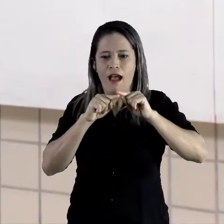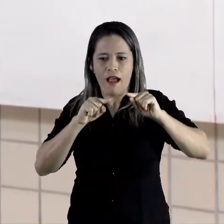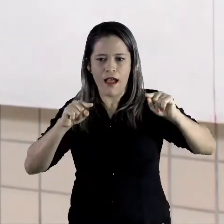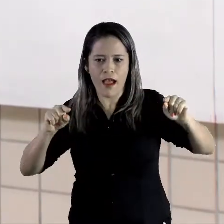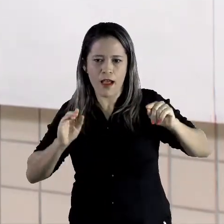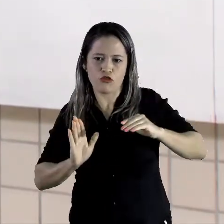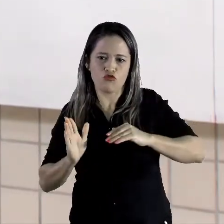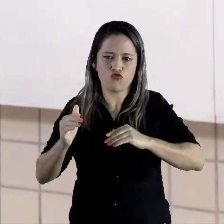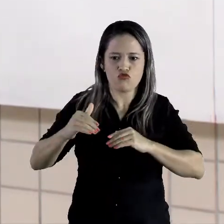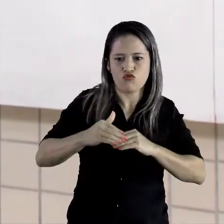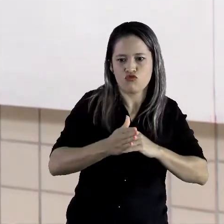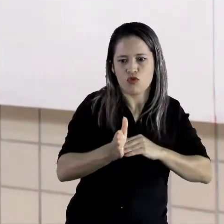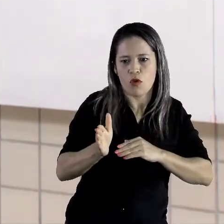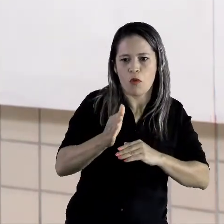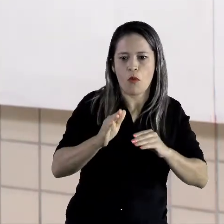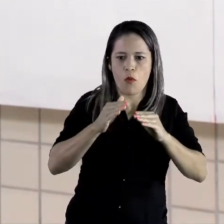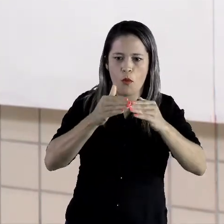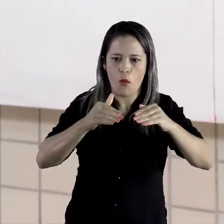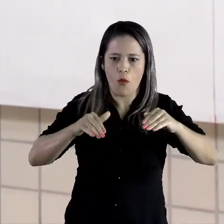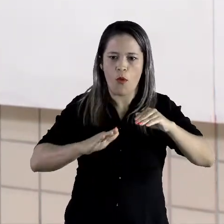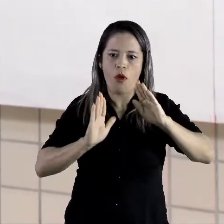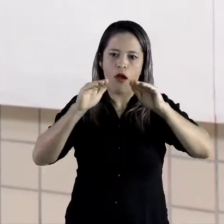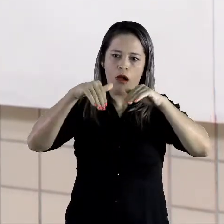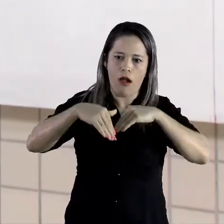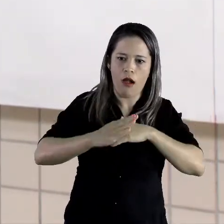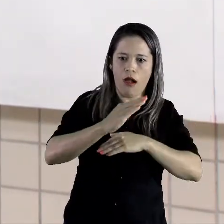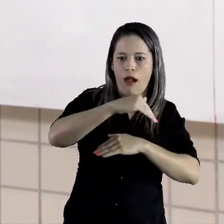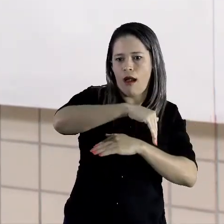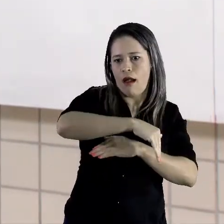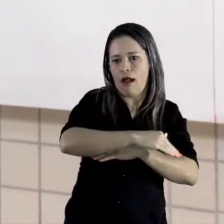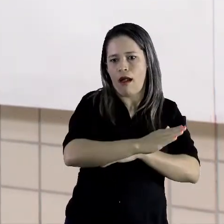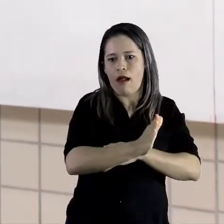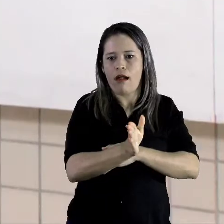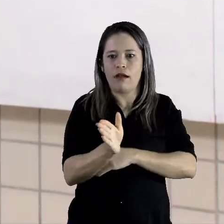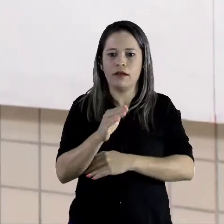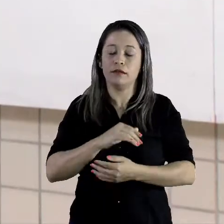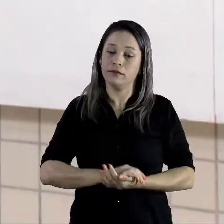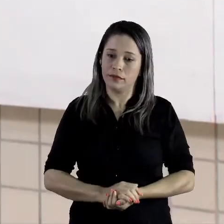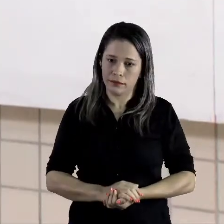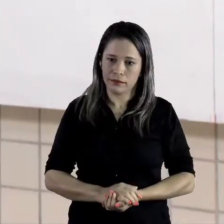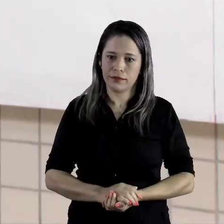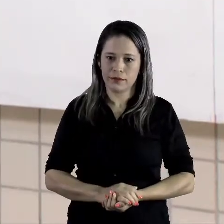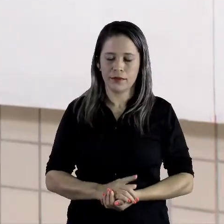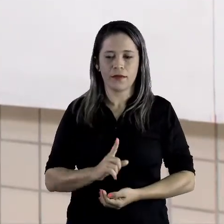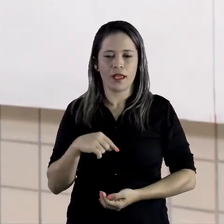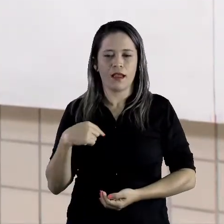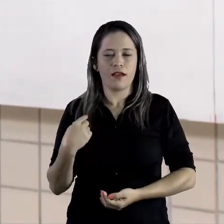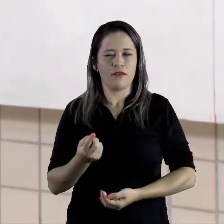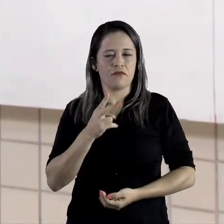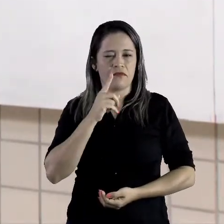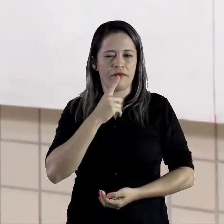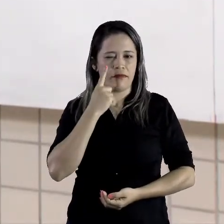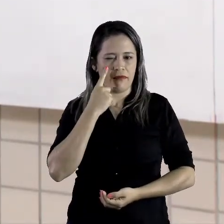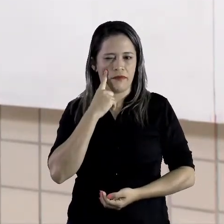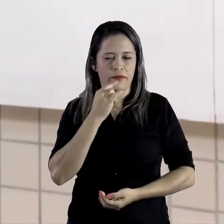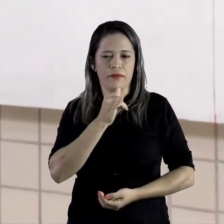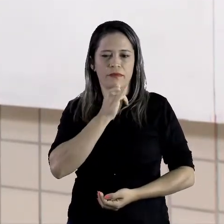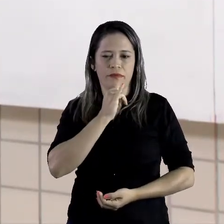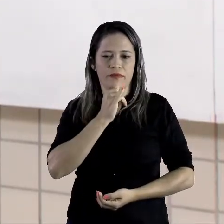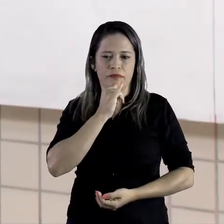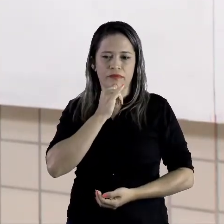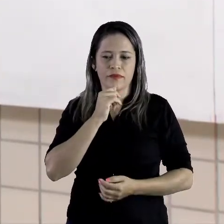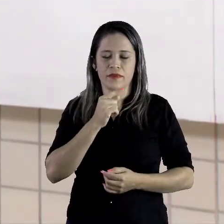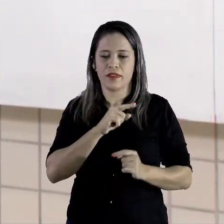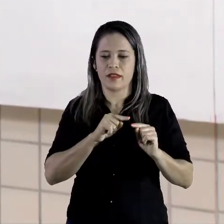curvas, quebradas, onduladas, espirais. Vamos ver um exemplo de figuras